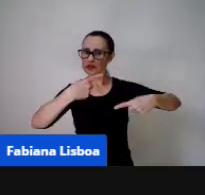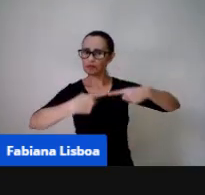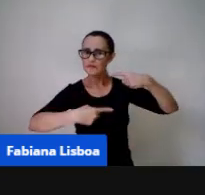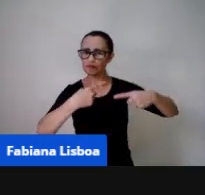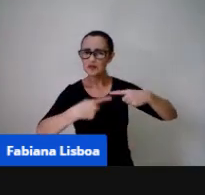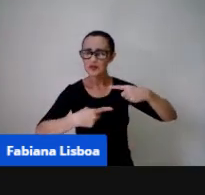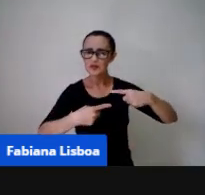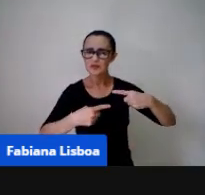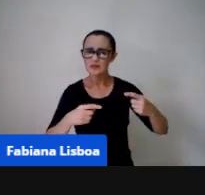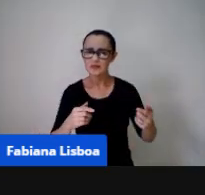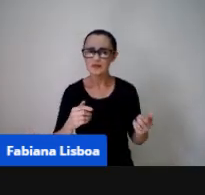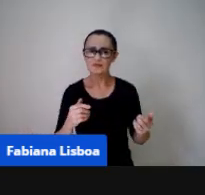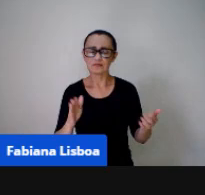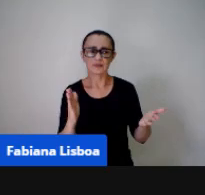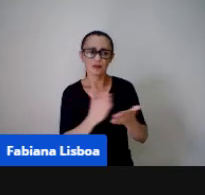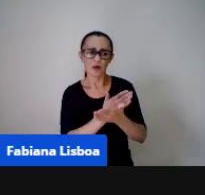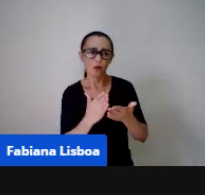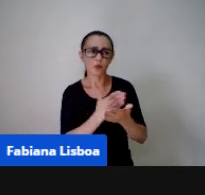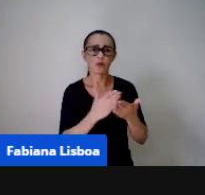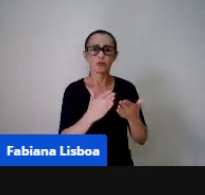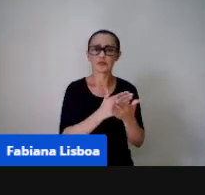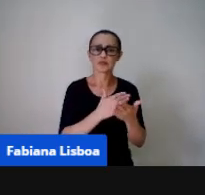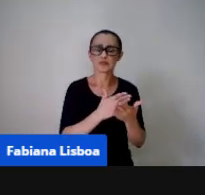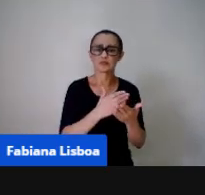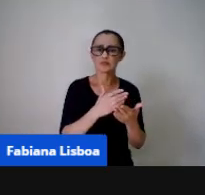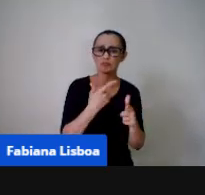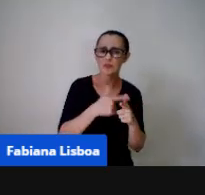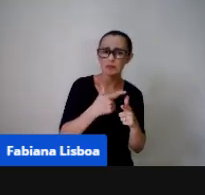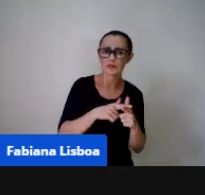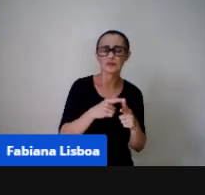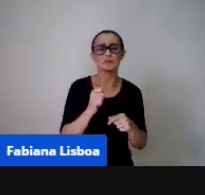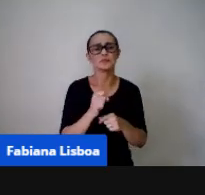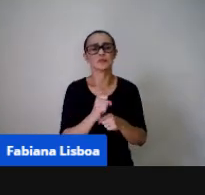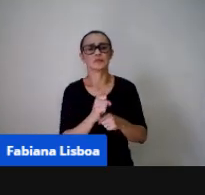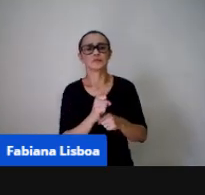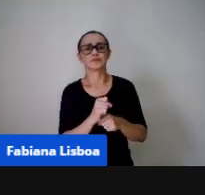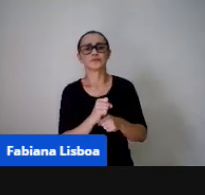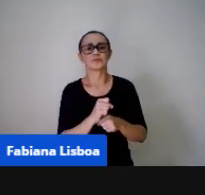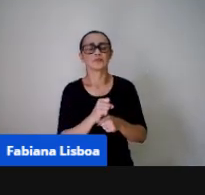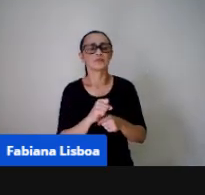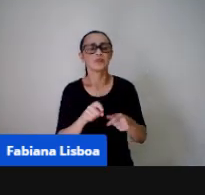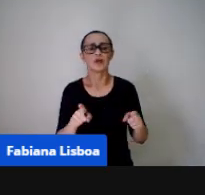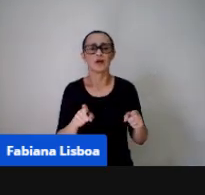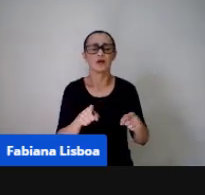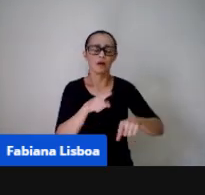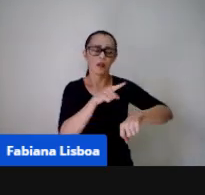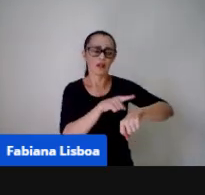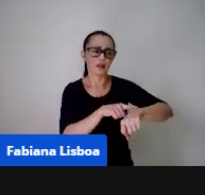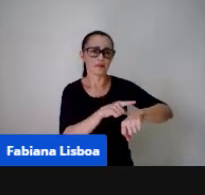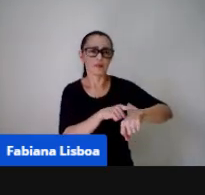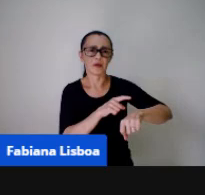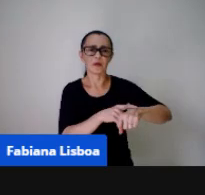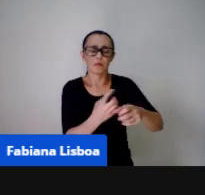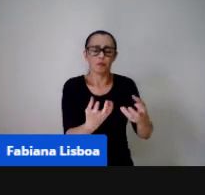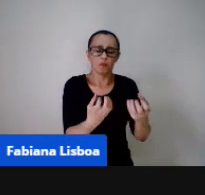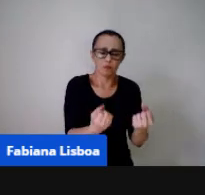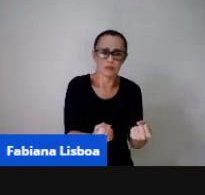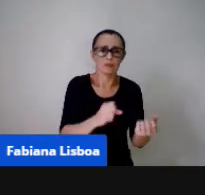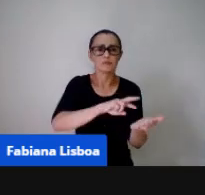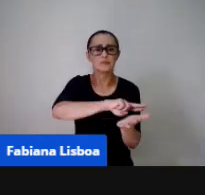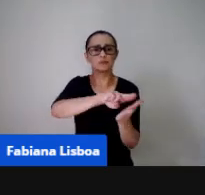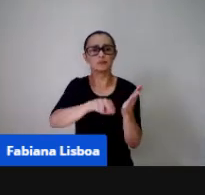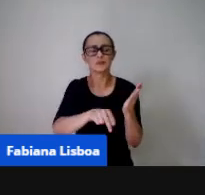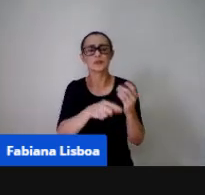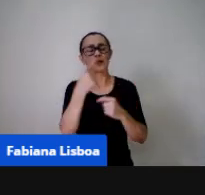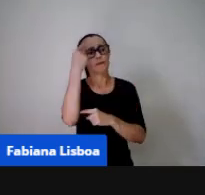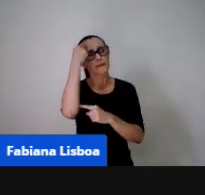oportunidade de desenvolver noções de grande idade tempo e fazer estimativas além de outras